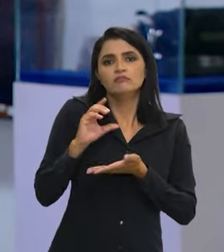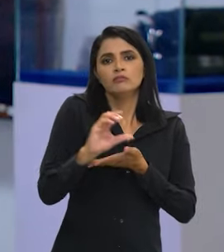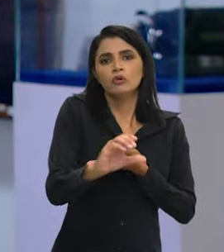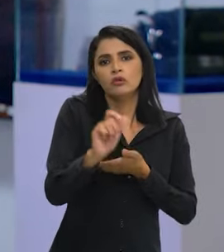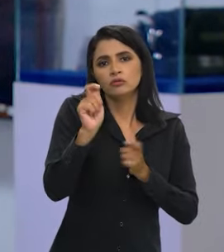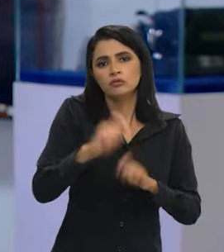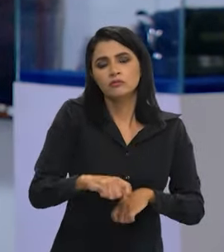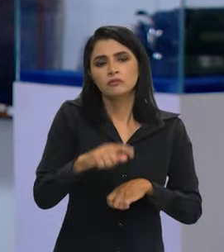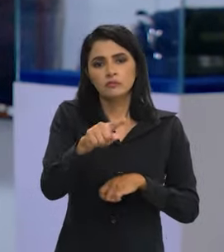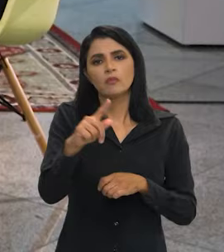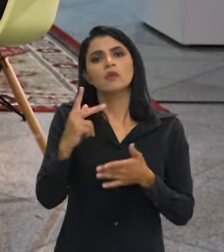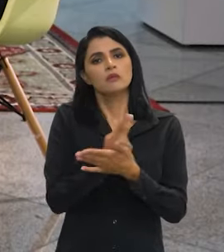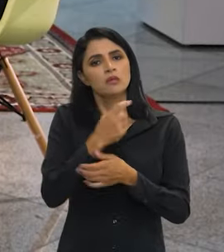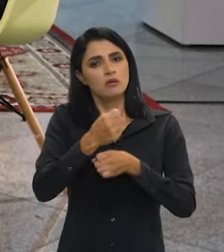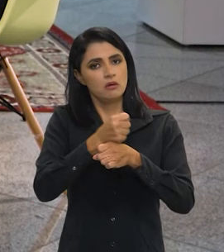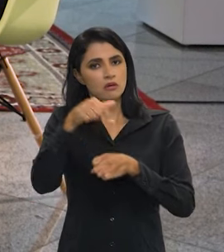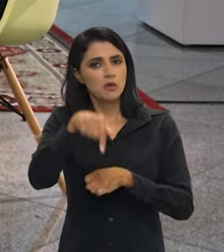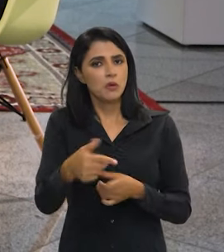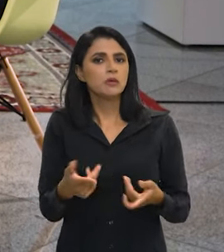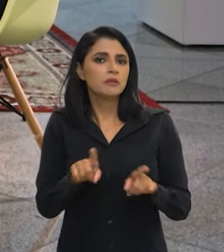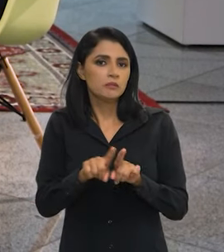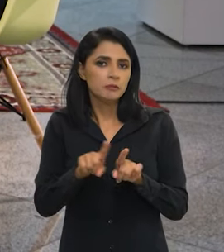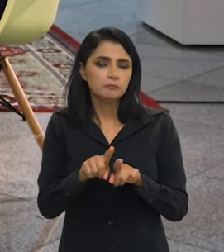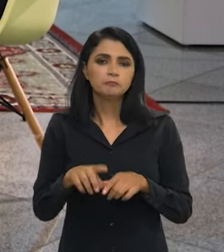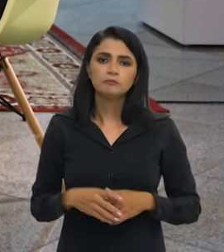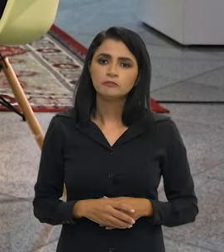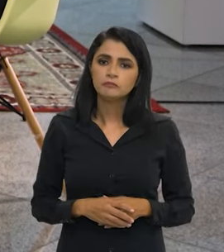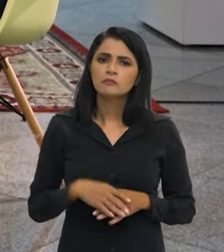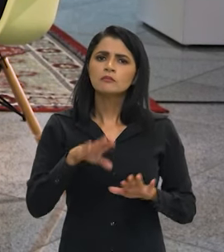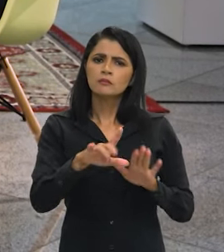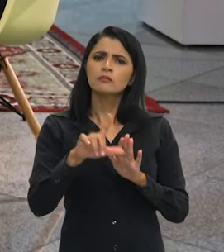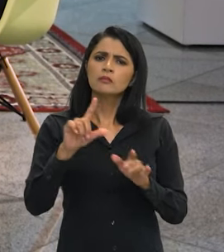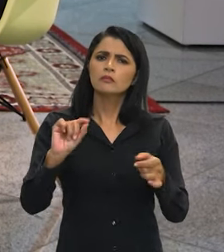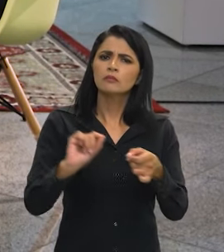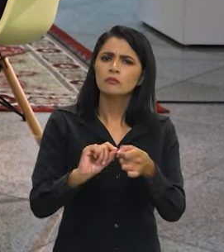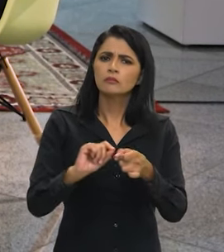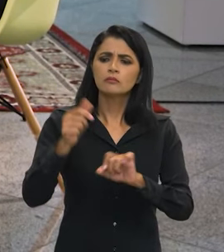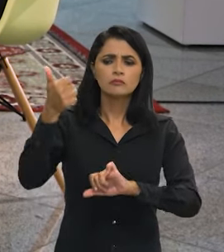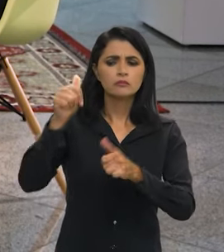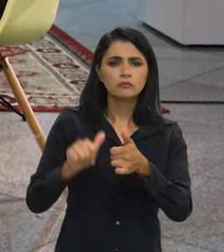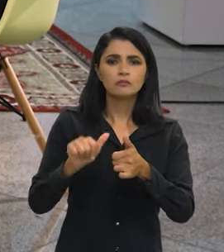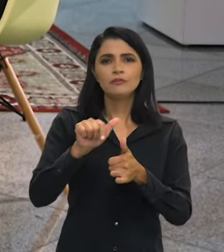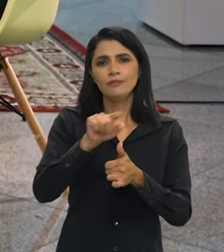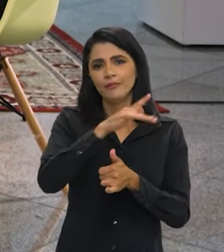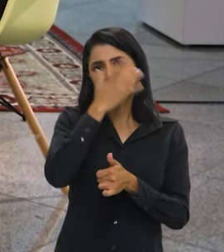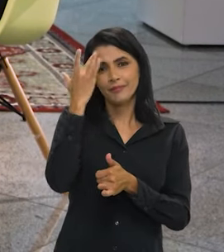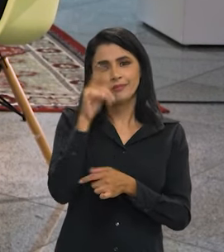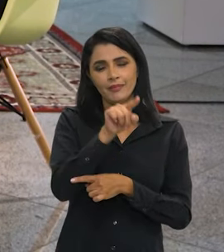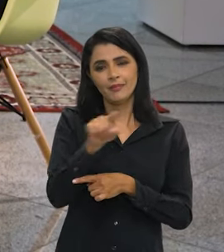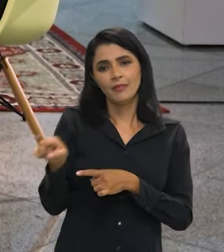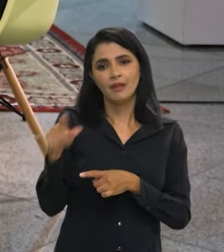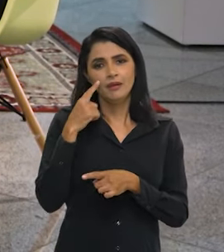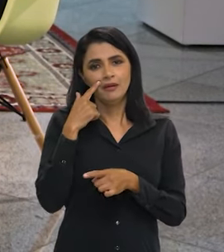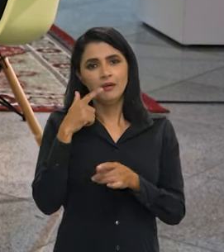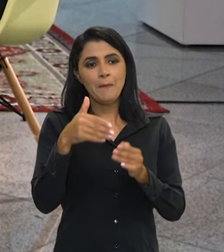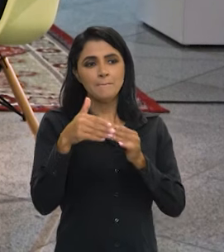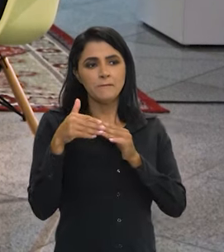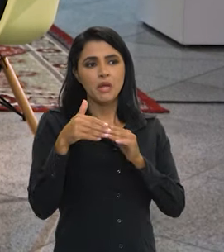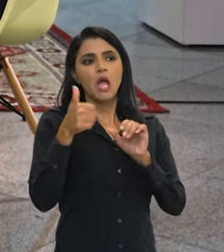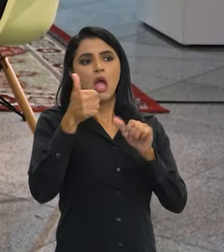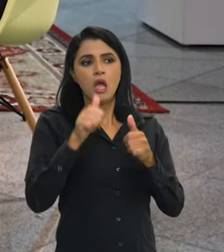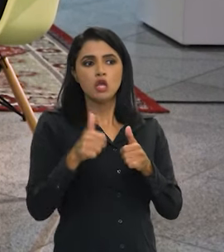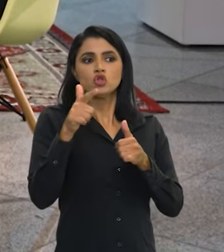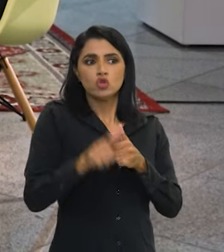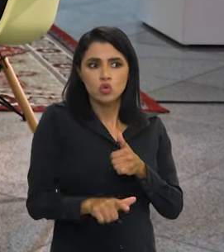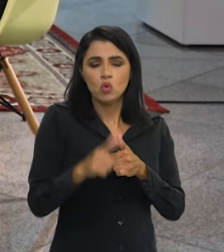Isso eu não tenho dúvida que vai ocorrer nesse ano ainda. Agora, quando a gente faz uma revisão, as pessoas pedem revisão da